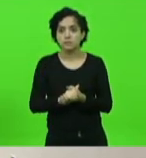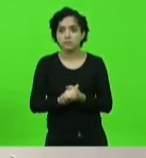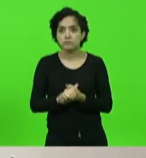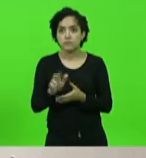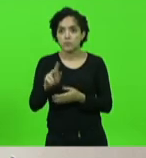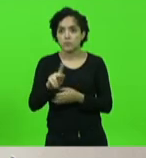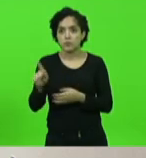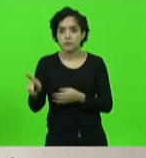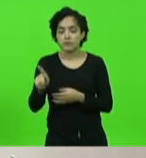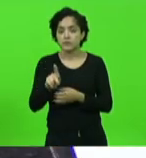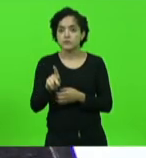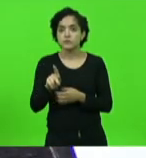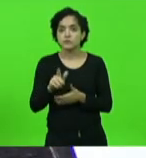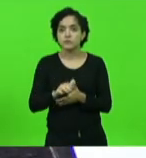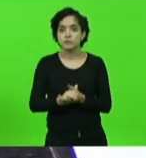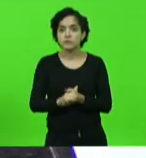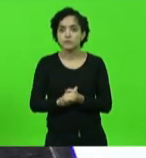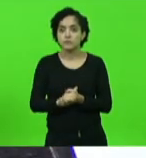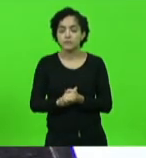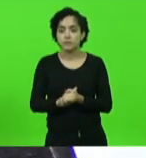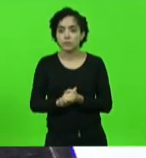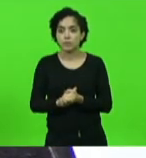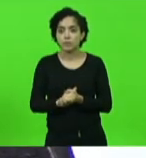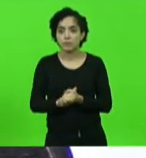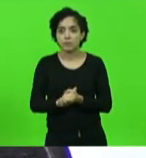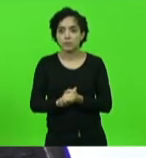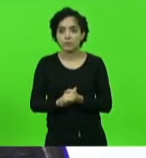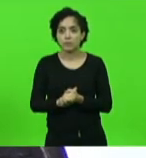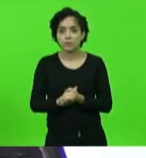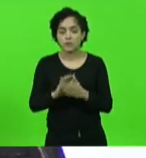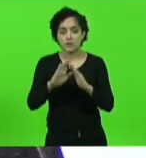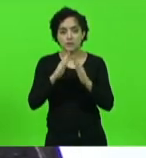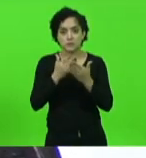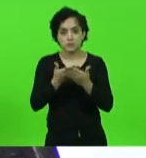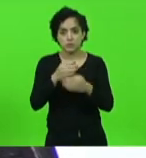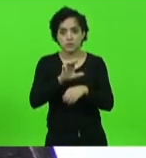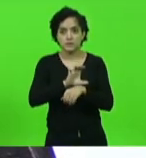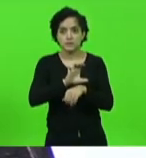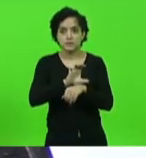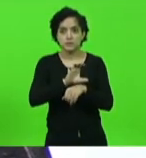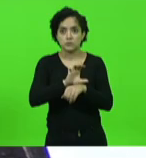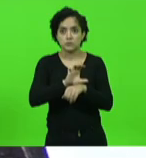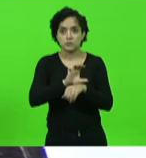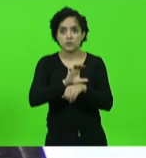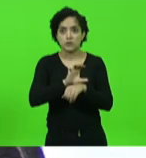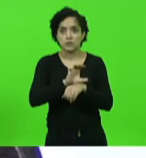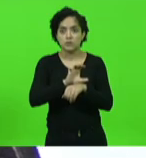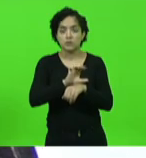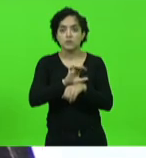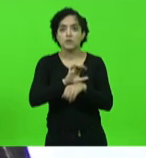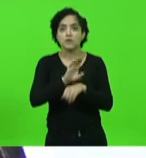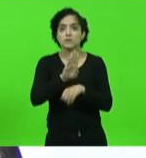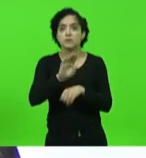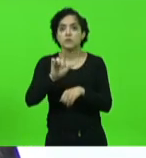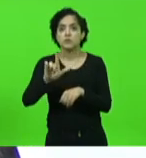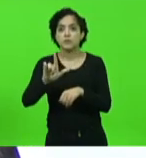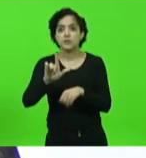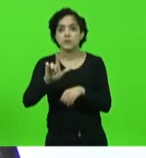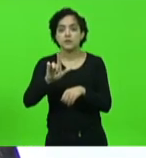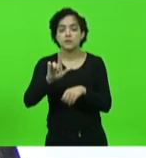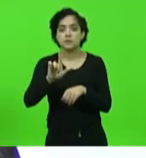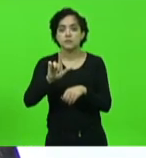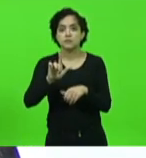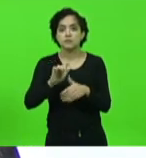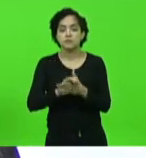Lincoln lá da escola estadual lá de de Blumenau a única escola integral